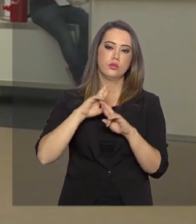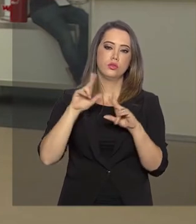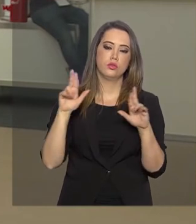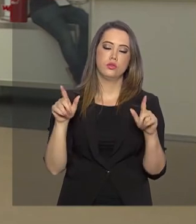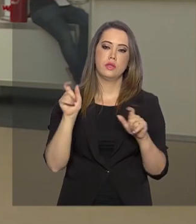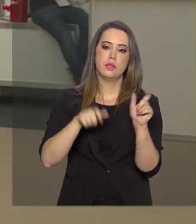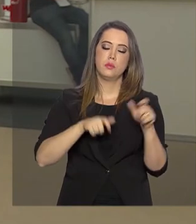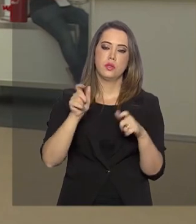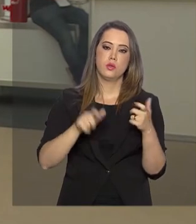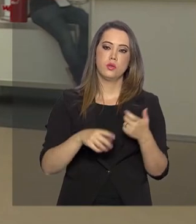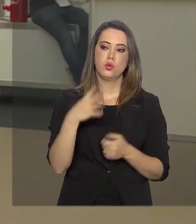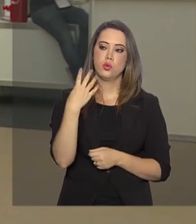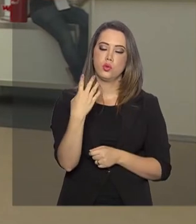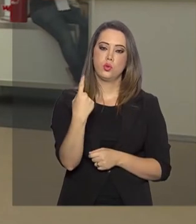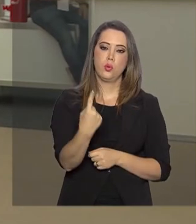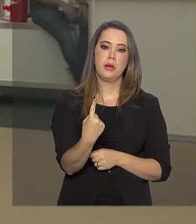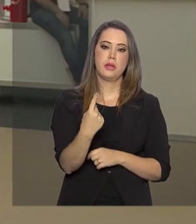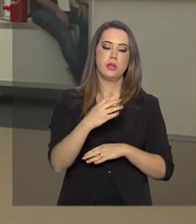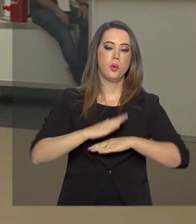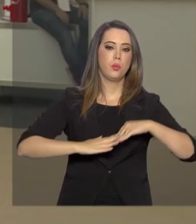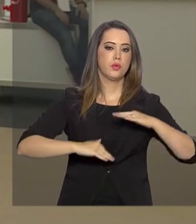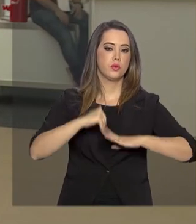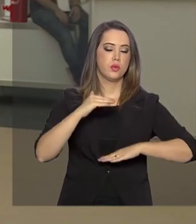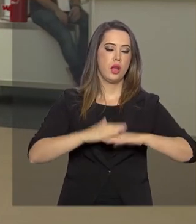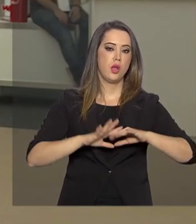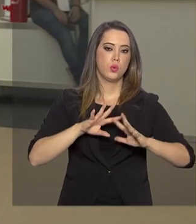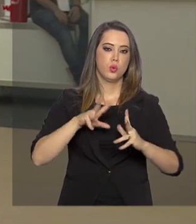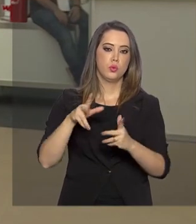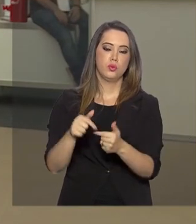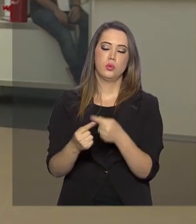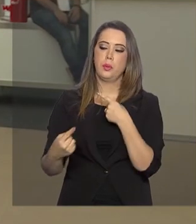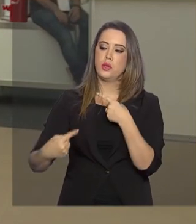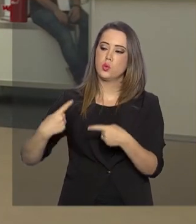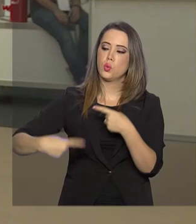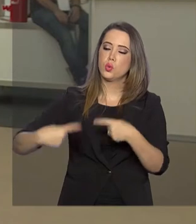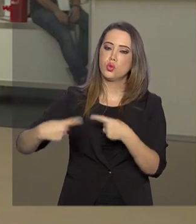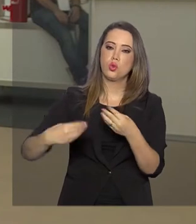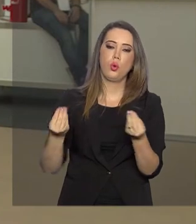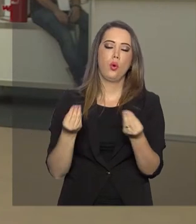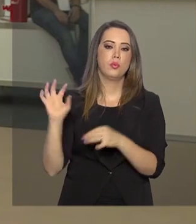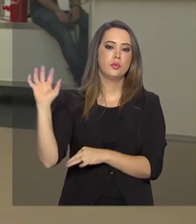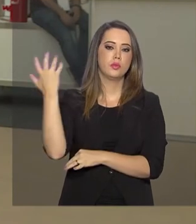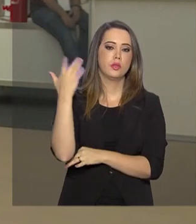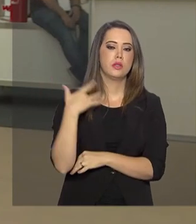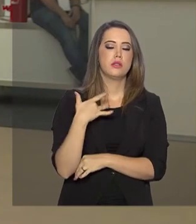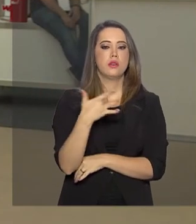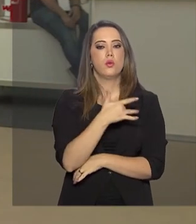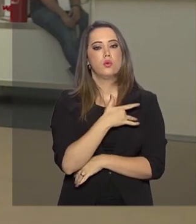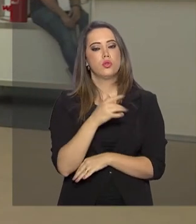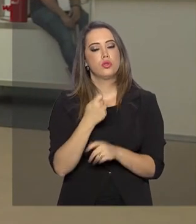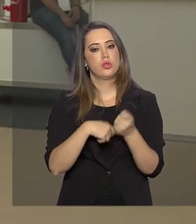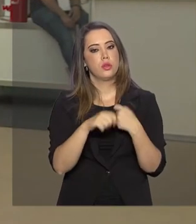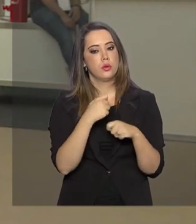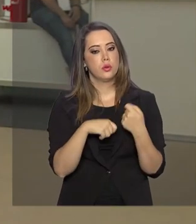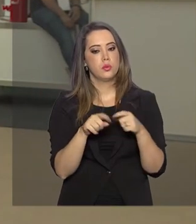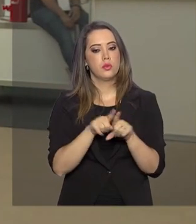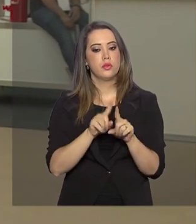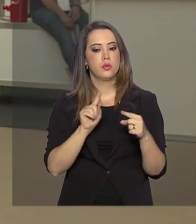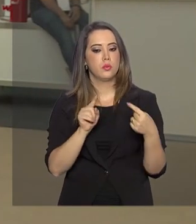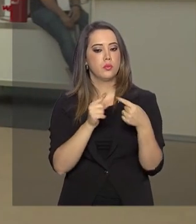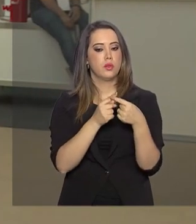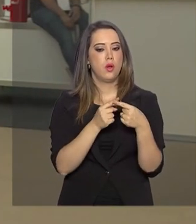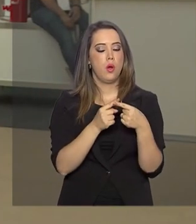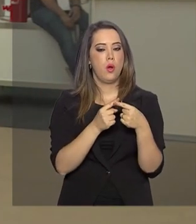especialistas de 41 países do mundo todo para discutir as questões ligadas ao meio ambiente, à saúde e economia ligadas aos